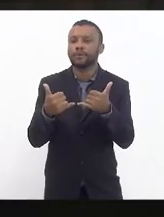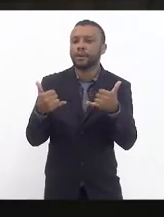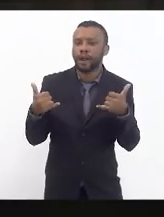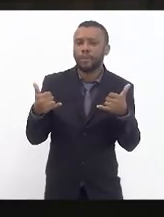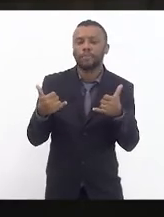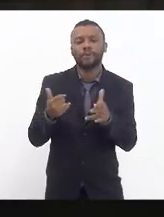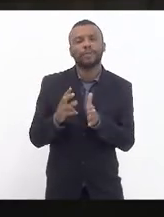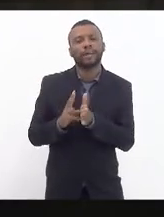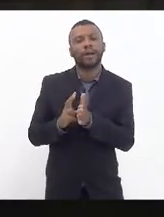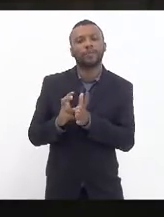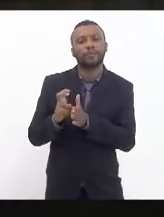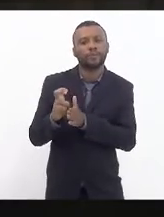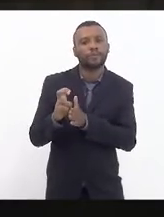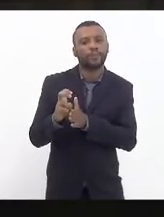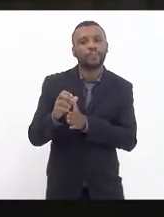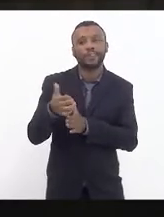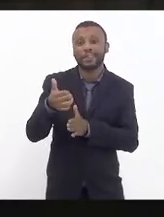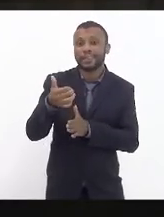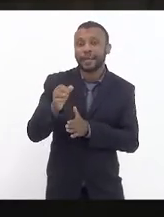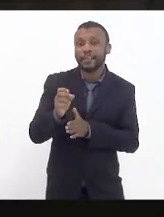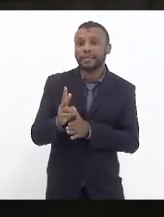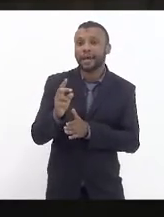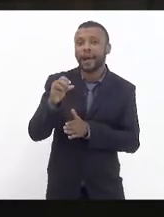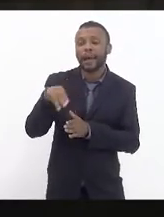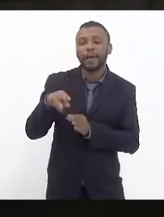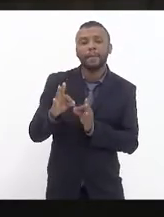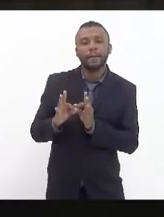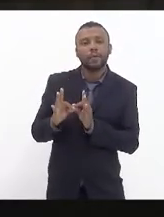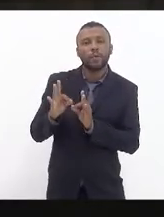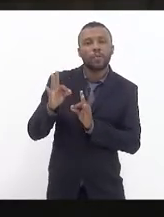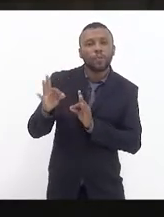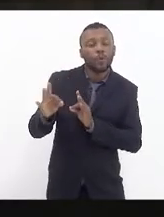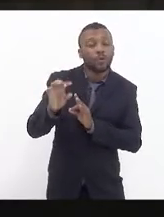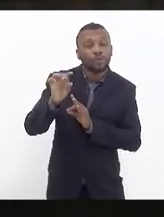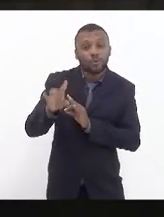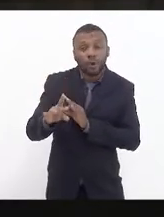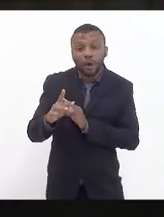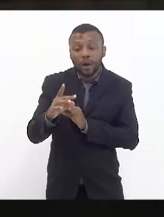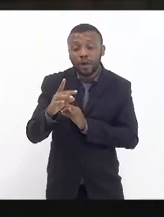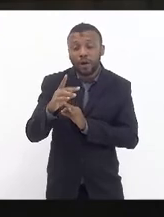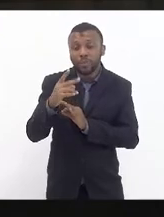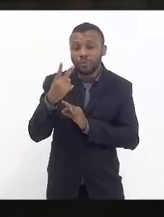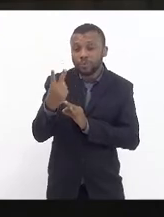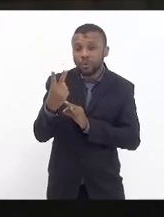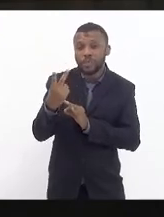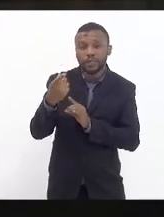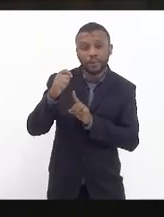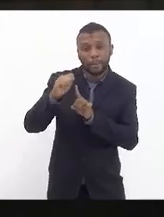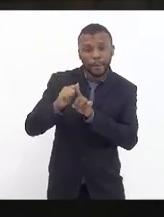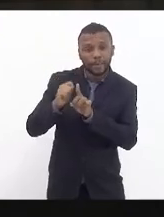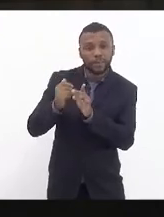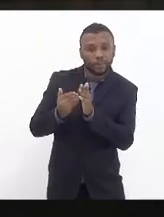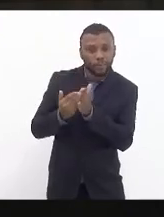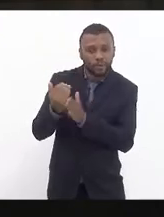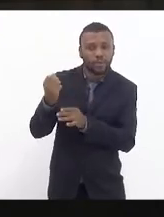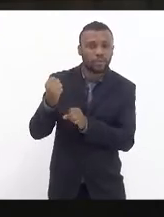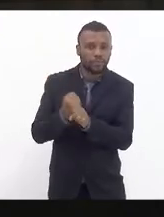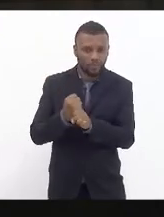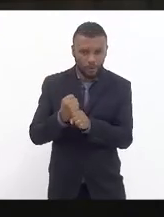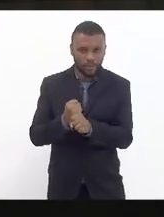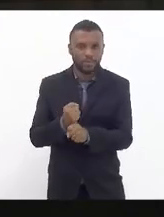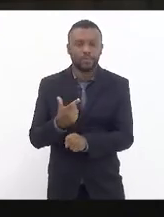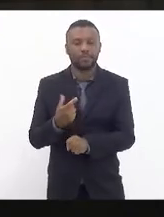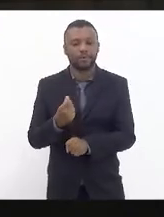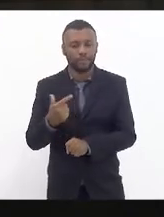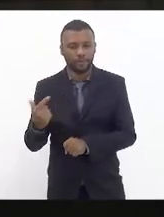supervia 10 quilômetros só nos dois primeiros meses do ano 10 quilômetros de furto de